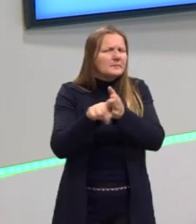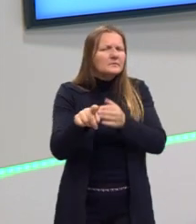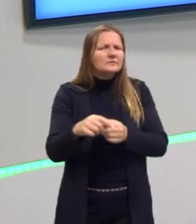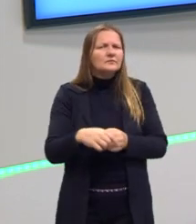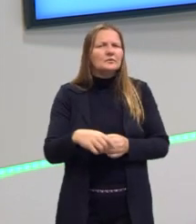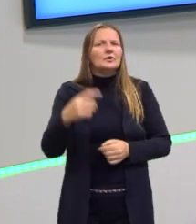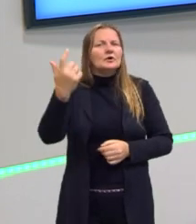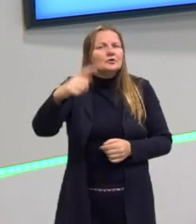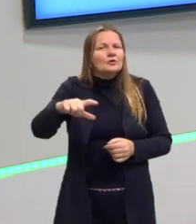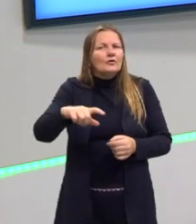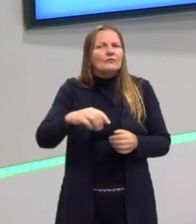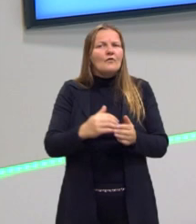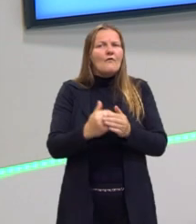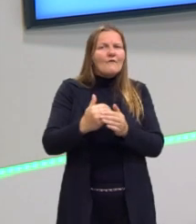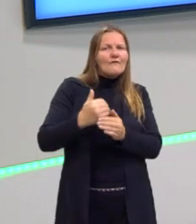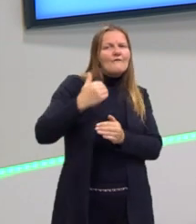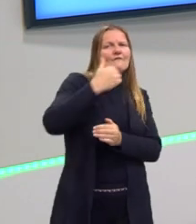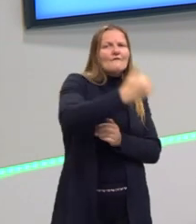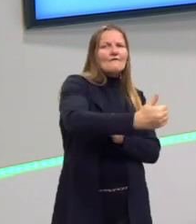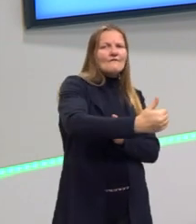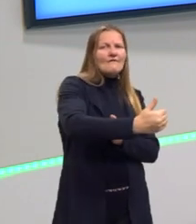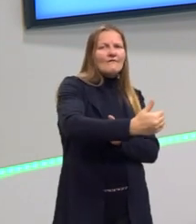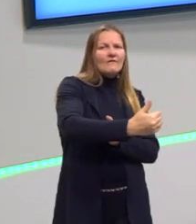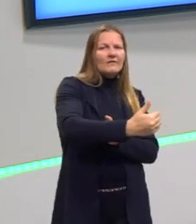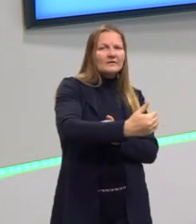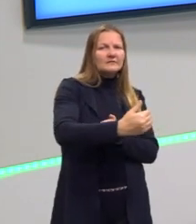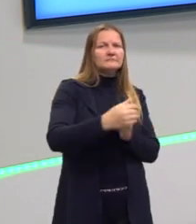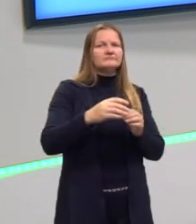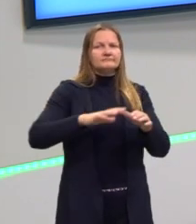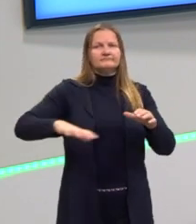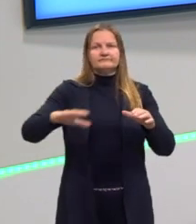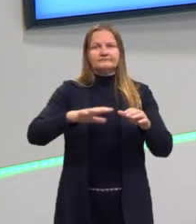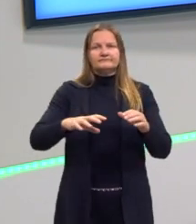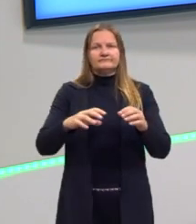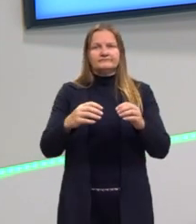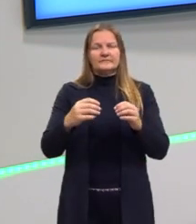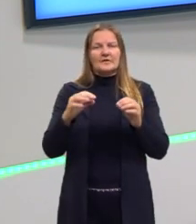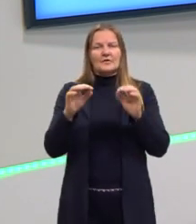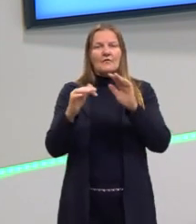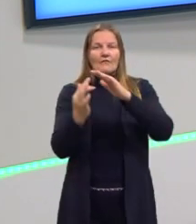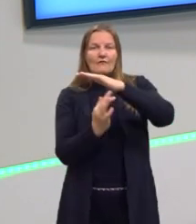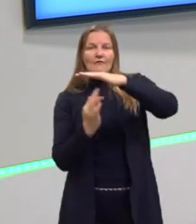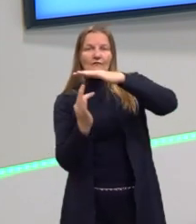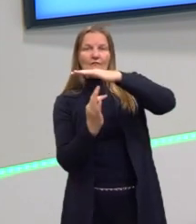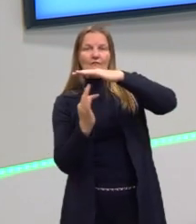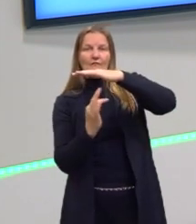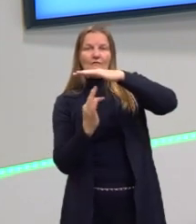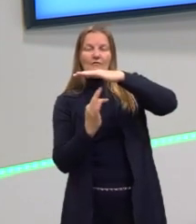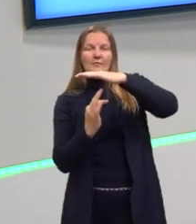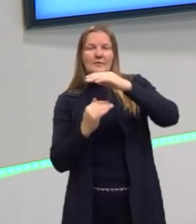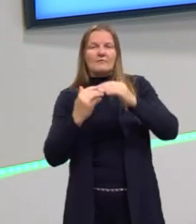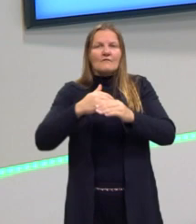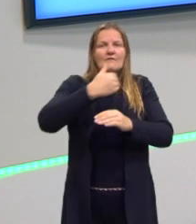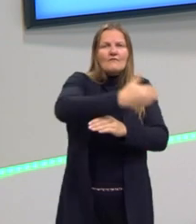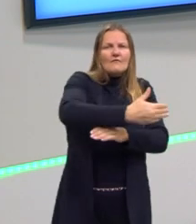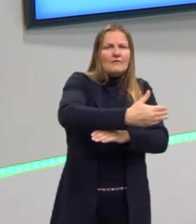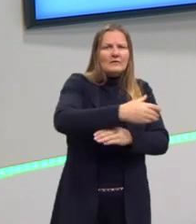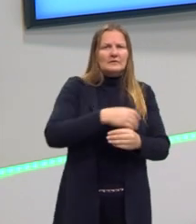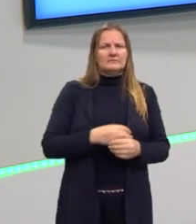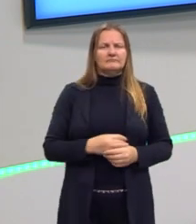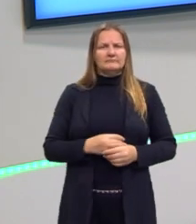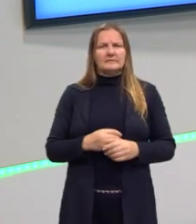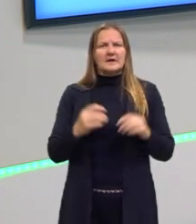de novo, é possível, fora disso daqui que a gente está fazendo, ou fora da escola em si,